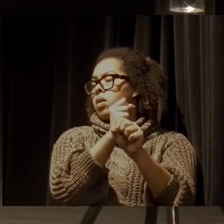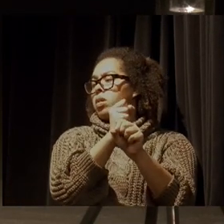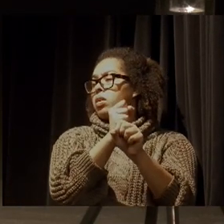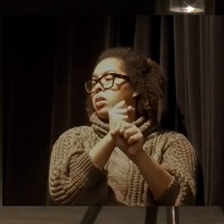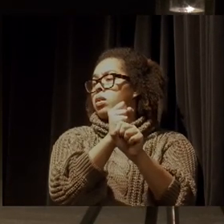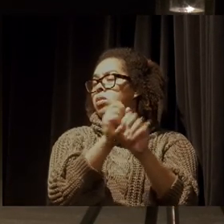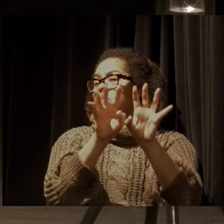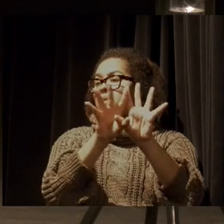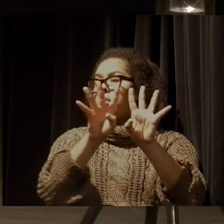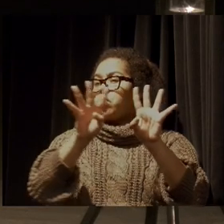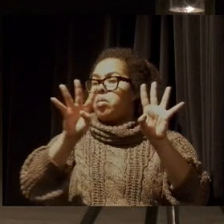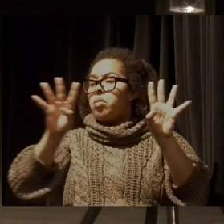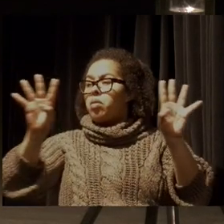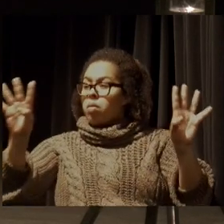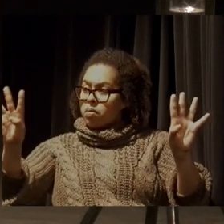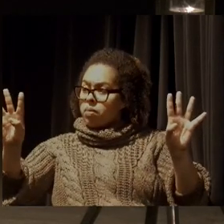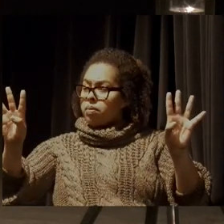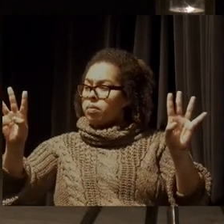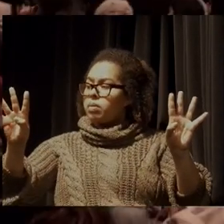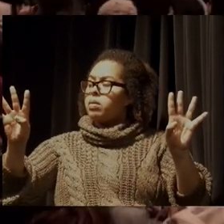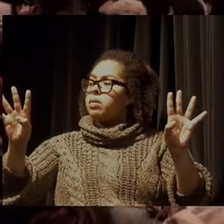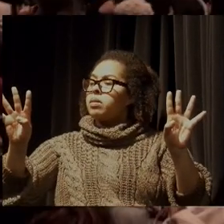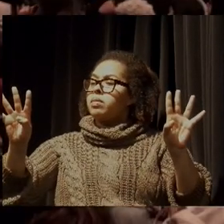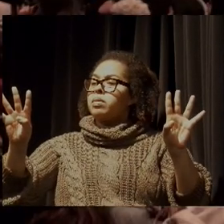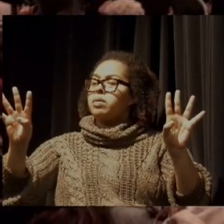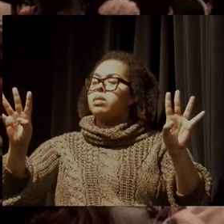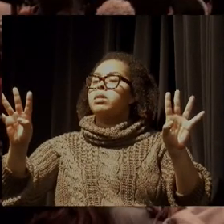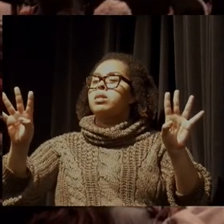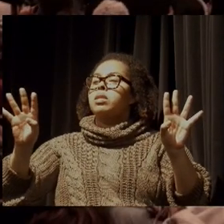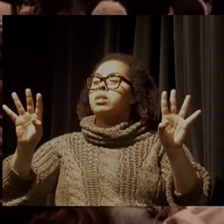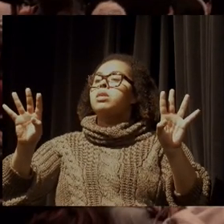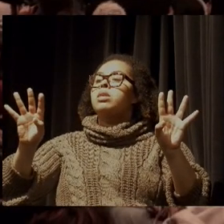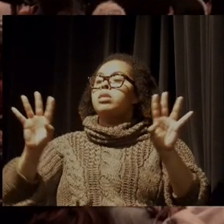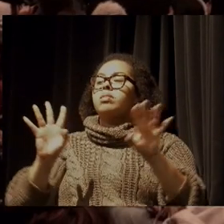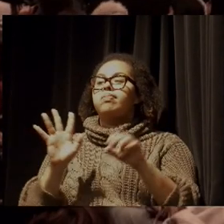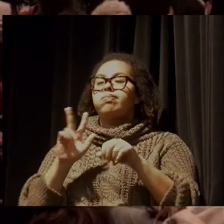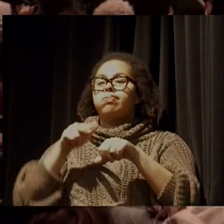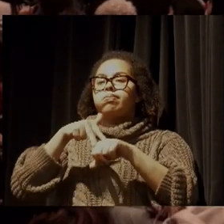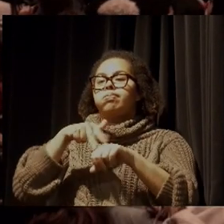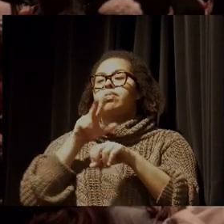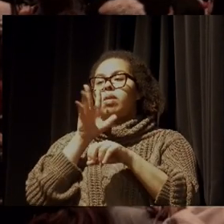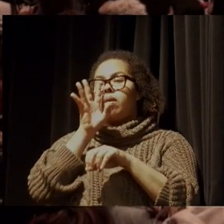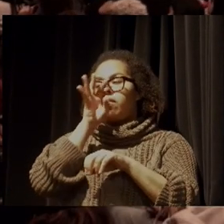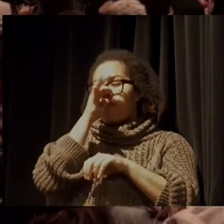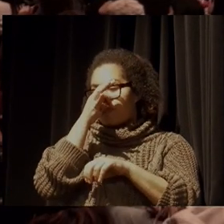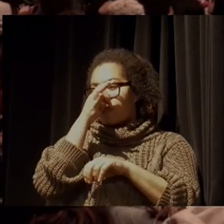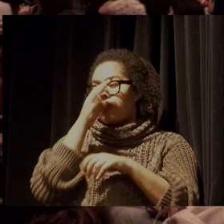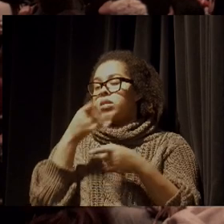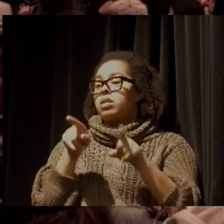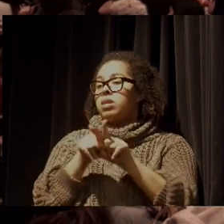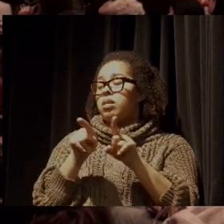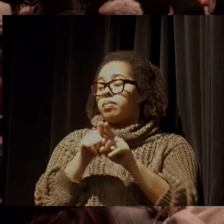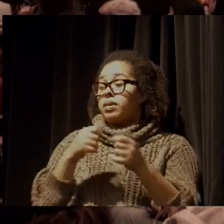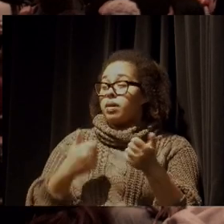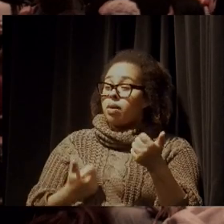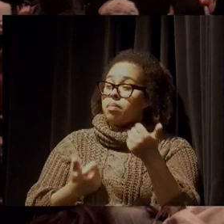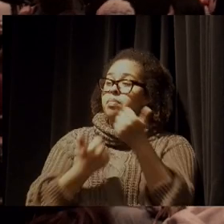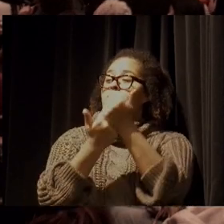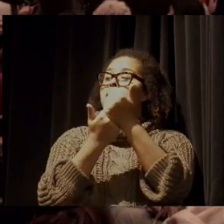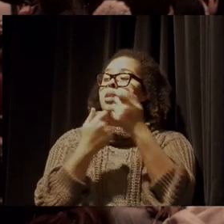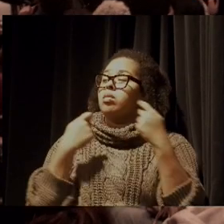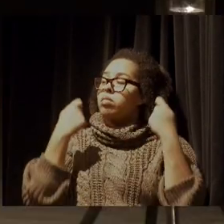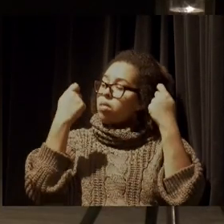essa linha de frente que faz essa resistência tão forte, é apoiar as